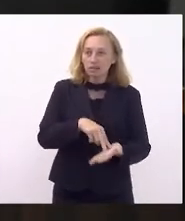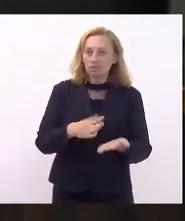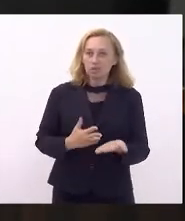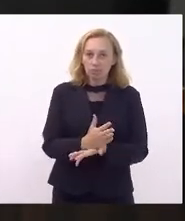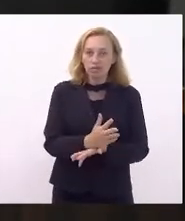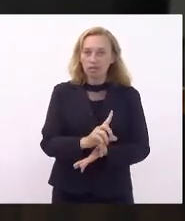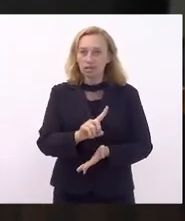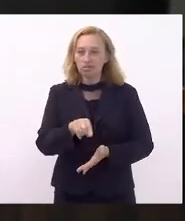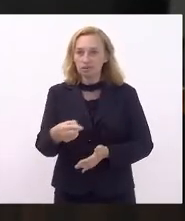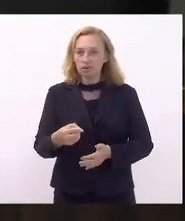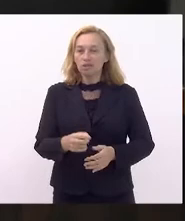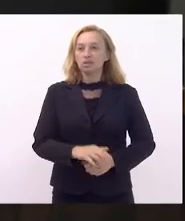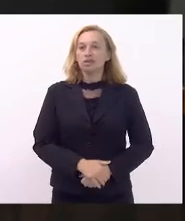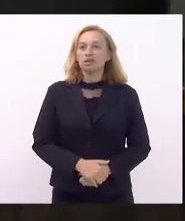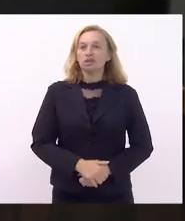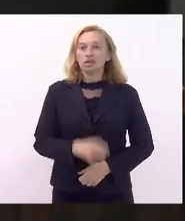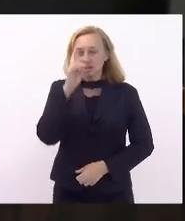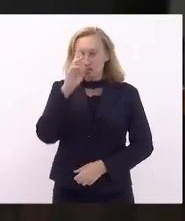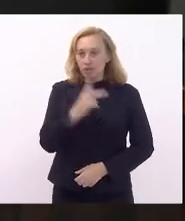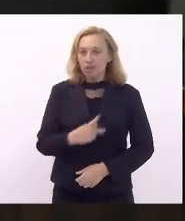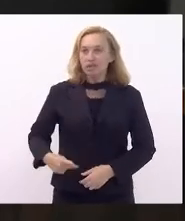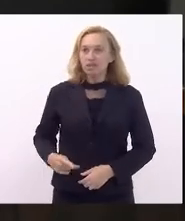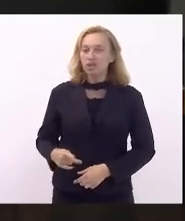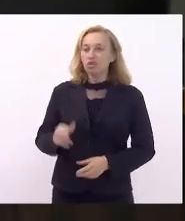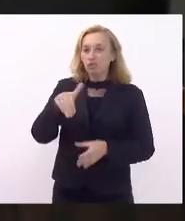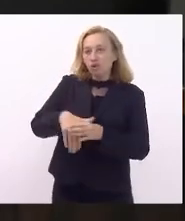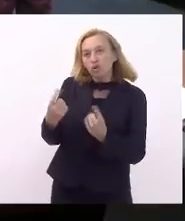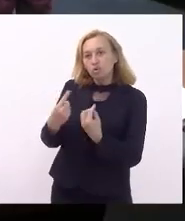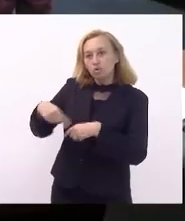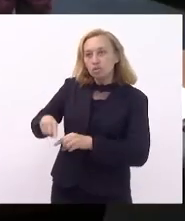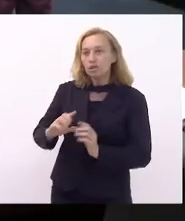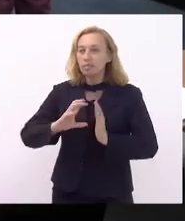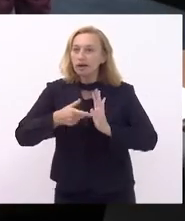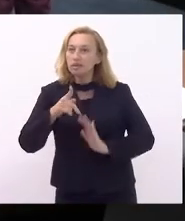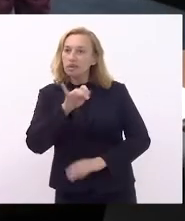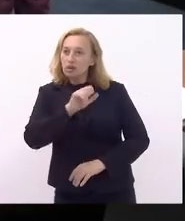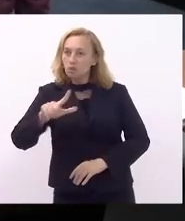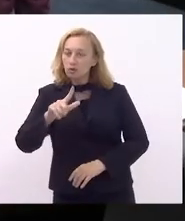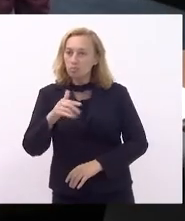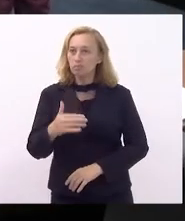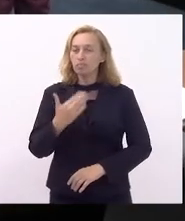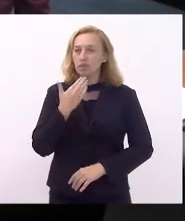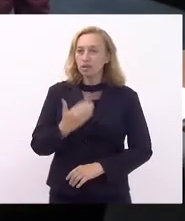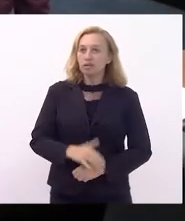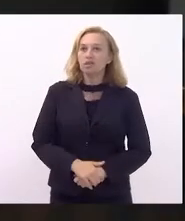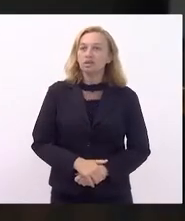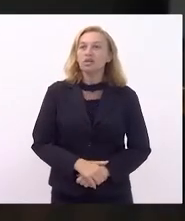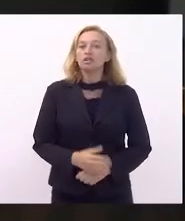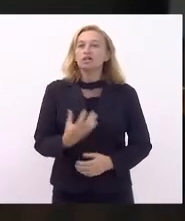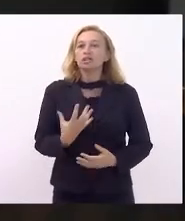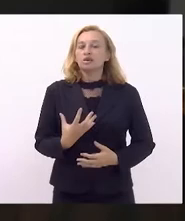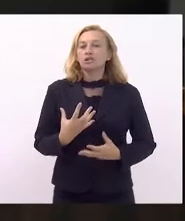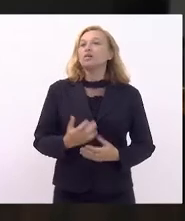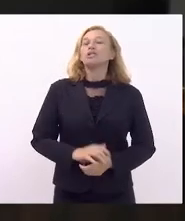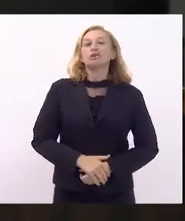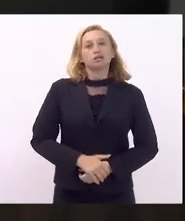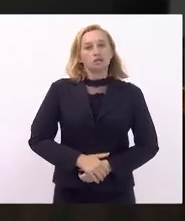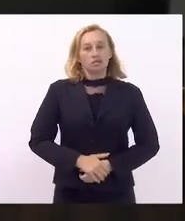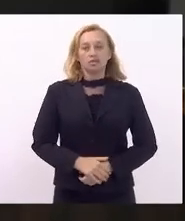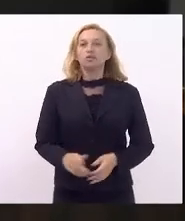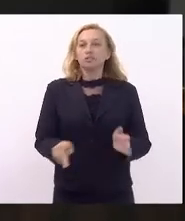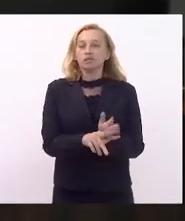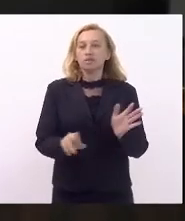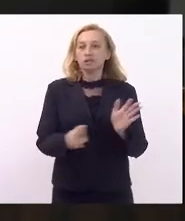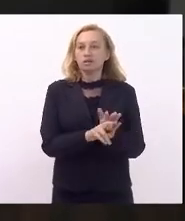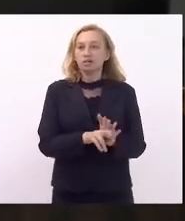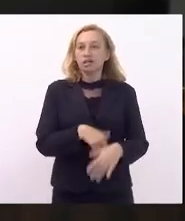Aprovada, vai à promulgação. Senhor presidente, com o voto contrário da bancada do PSOL, por favor. Voto contrário, deputada do PSOL. Projeto